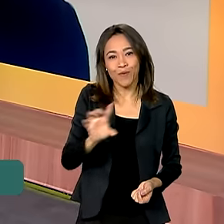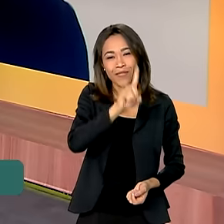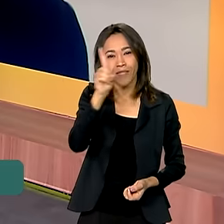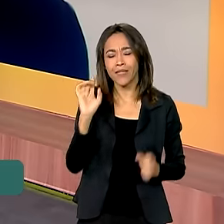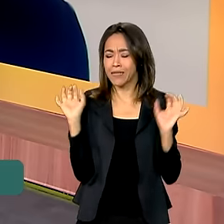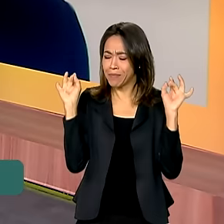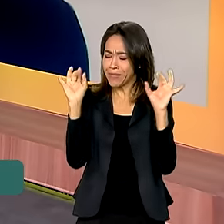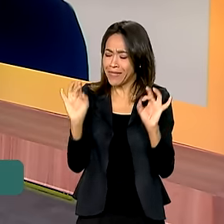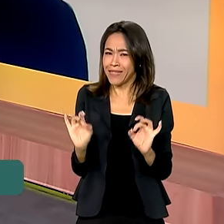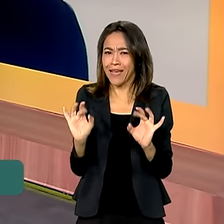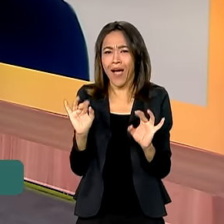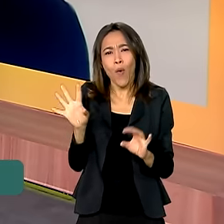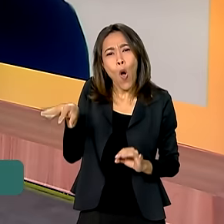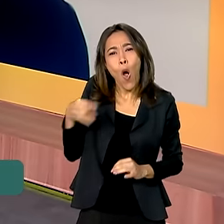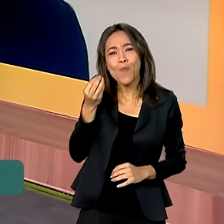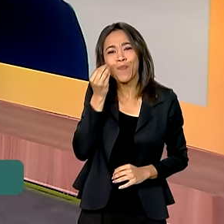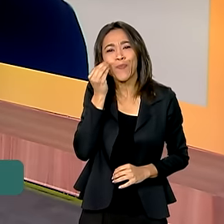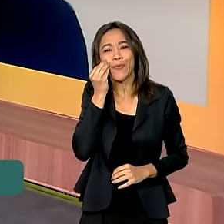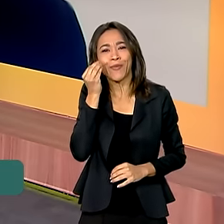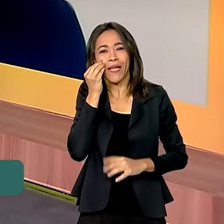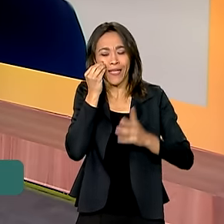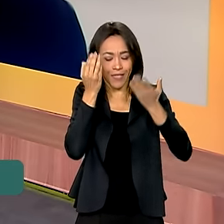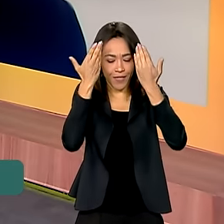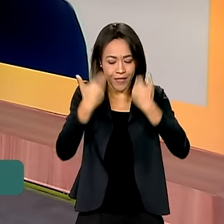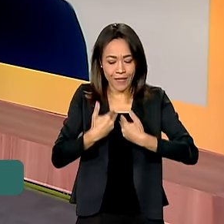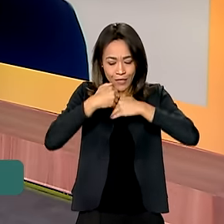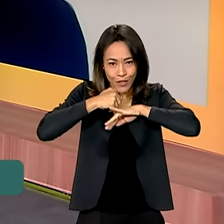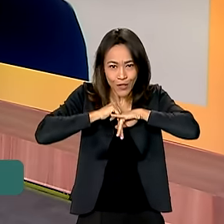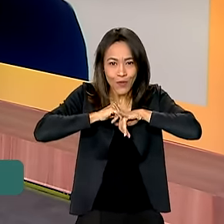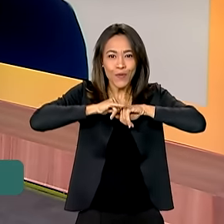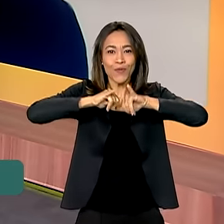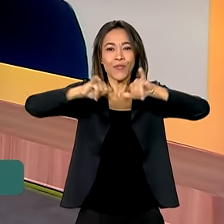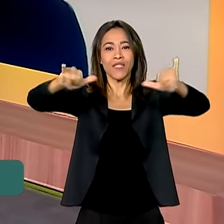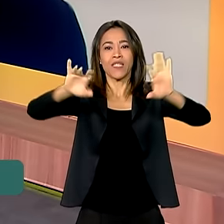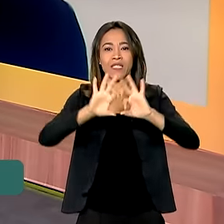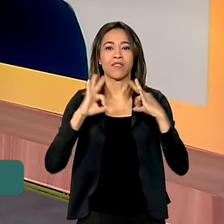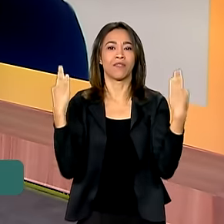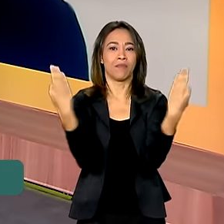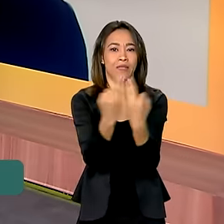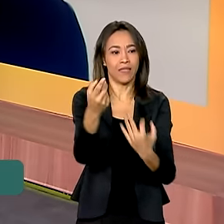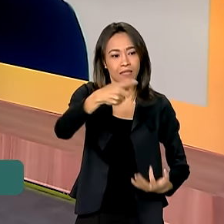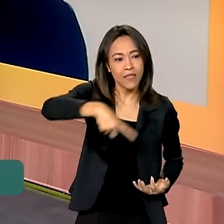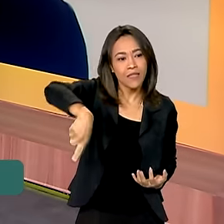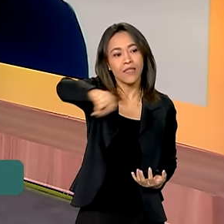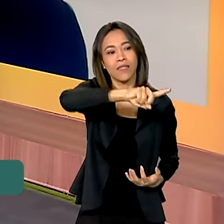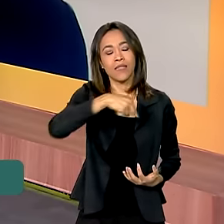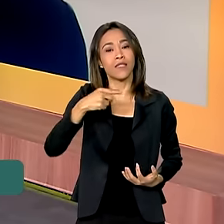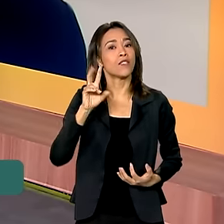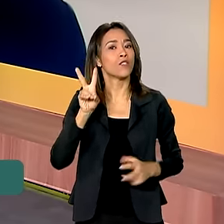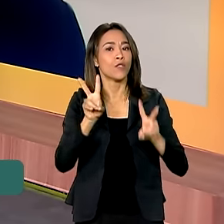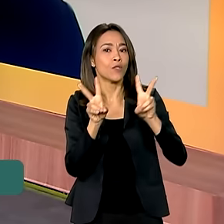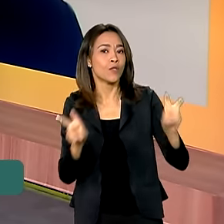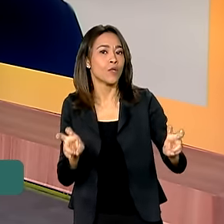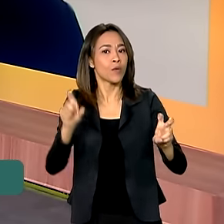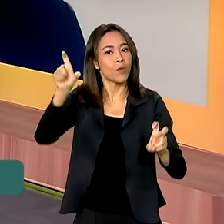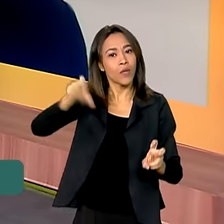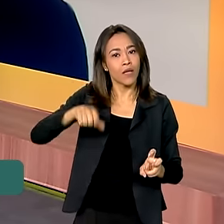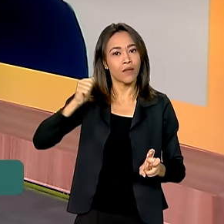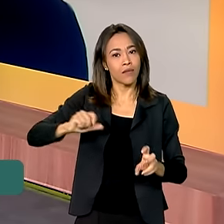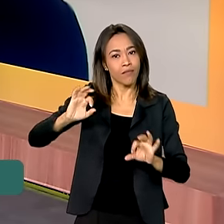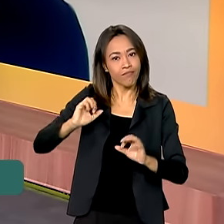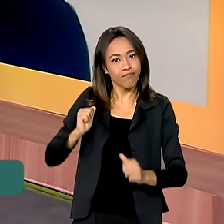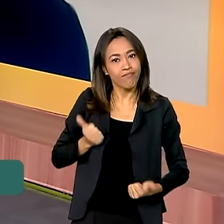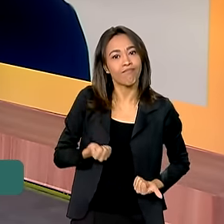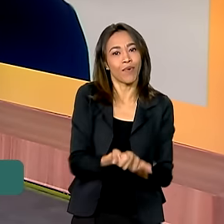especial essa oportunidade de estar comunicando a todas as nossas famílias, trabalhadores dos benefícios que estamos juntamente com o governo